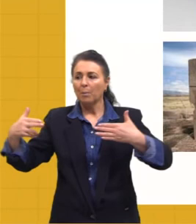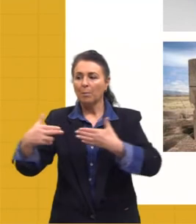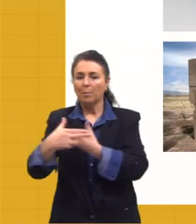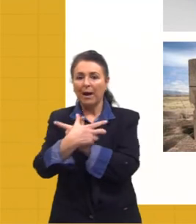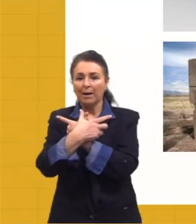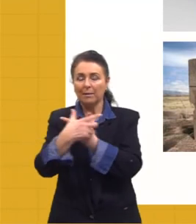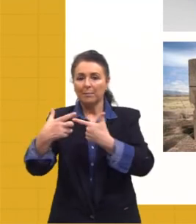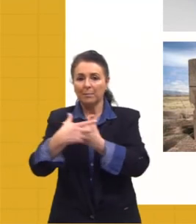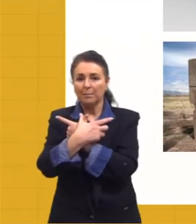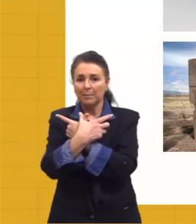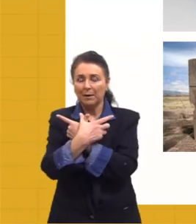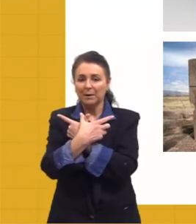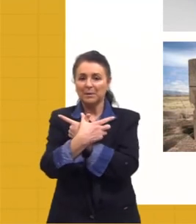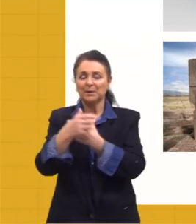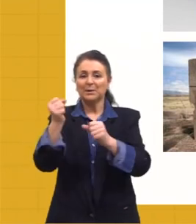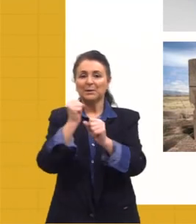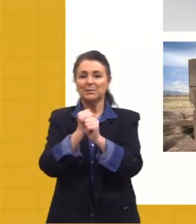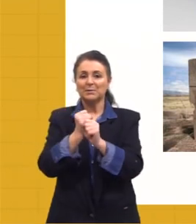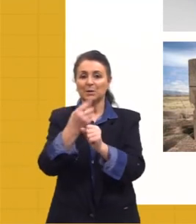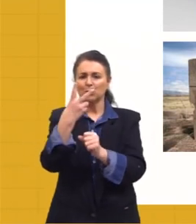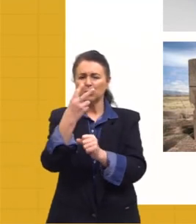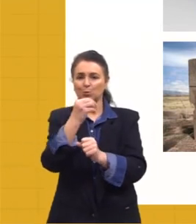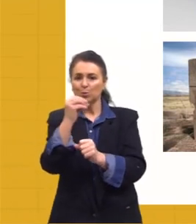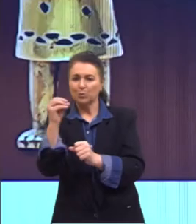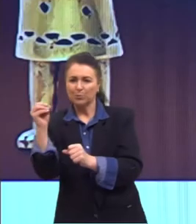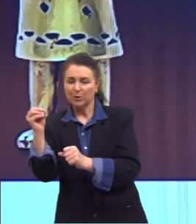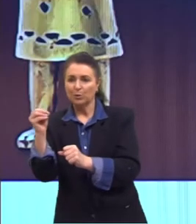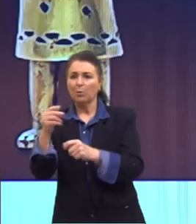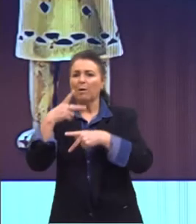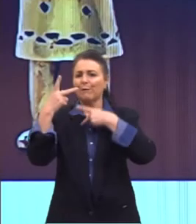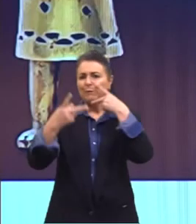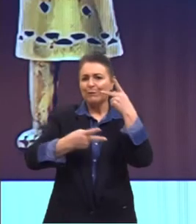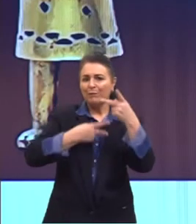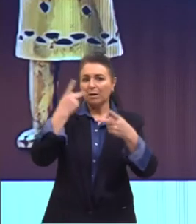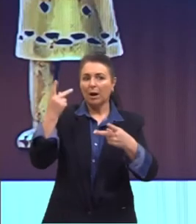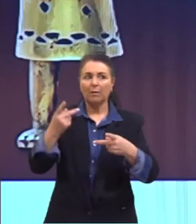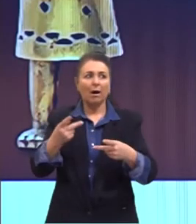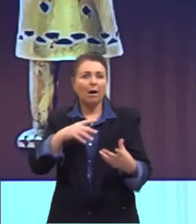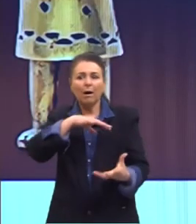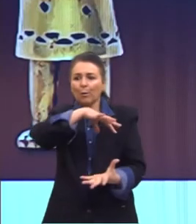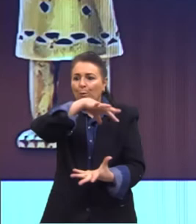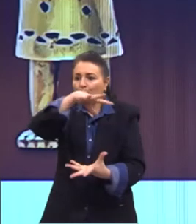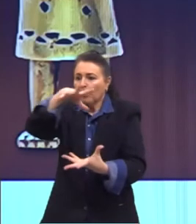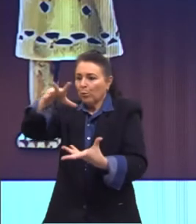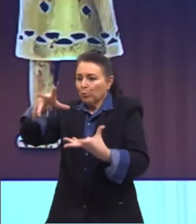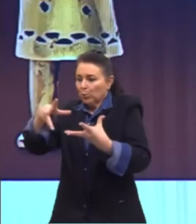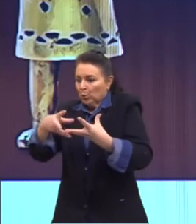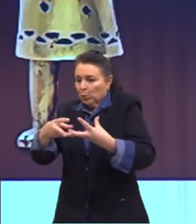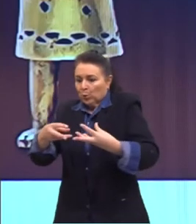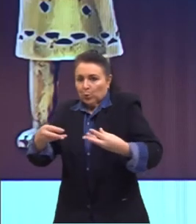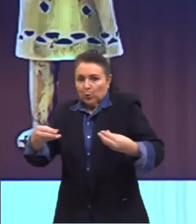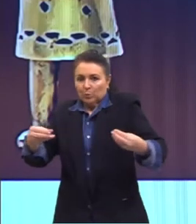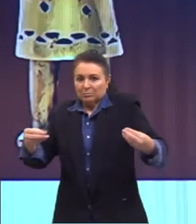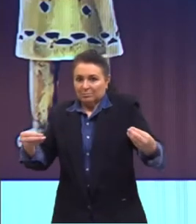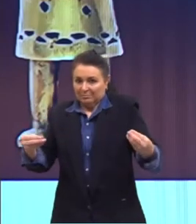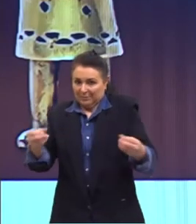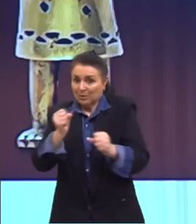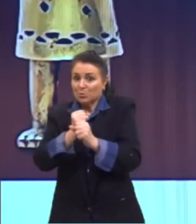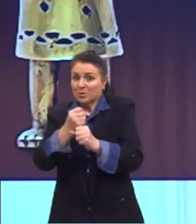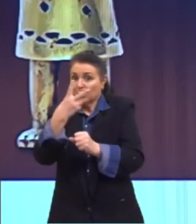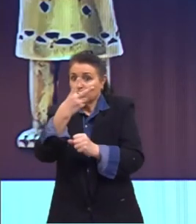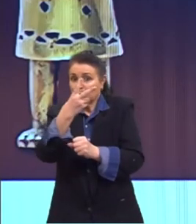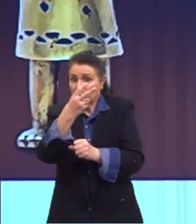Maia, ali nos anos 2000, quando falaram que o mundo ia acabar, justamente